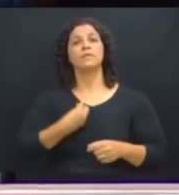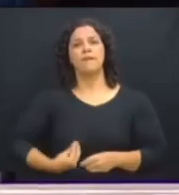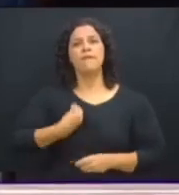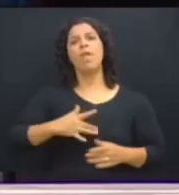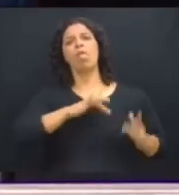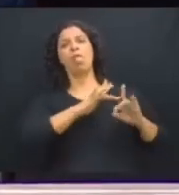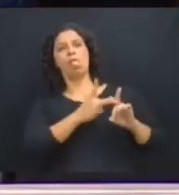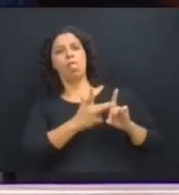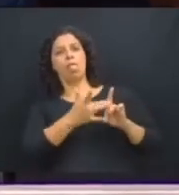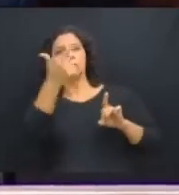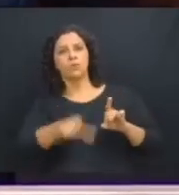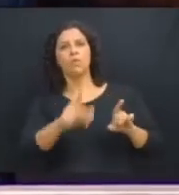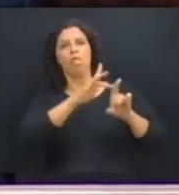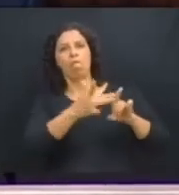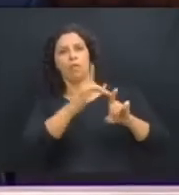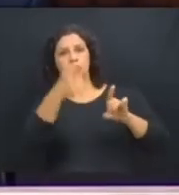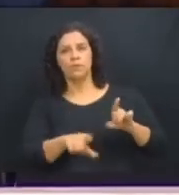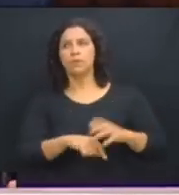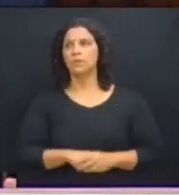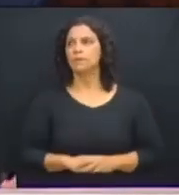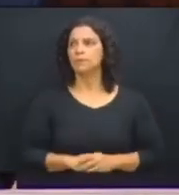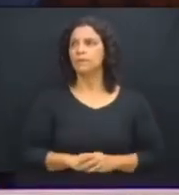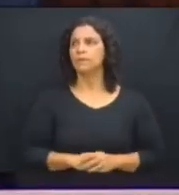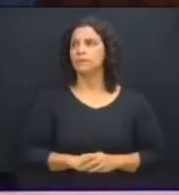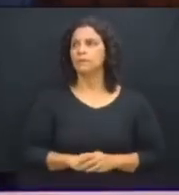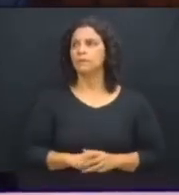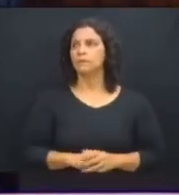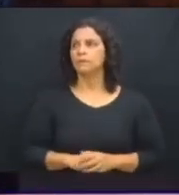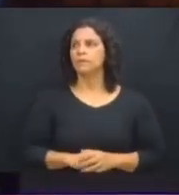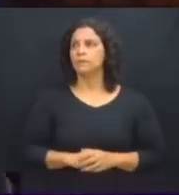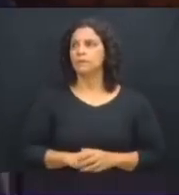vitimizando mais uma vez. Ele tem que respeitar o senhor também.